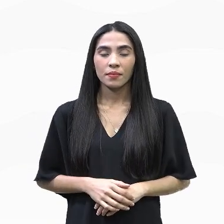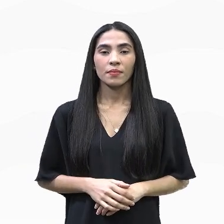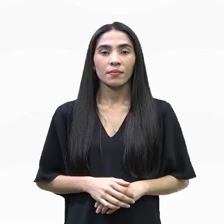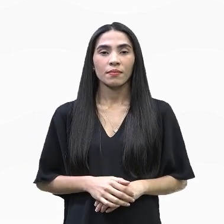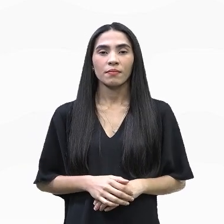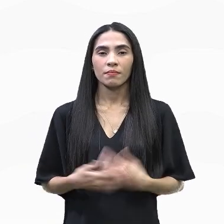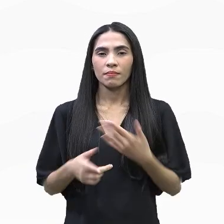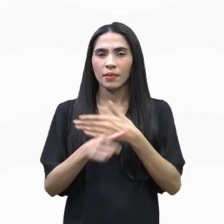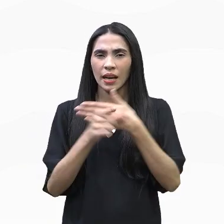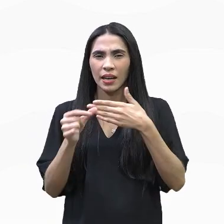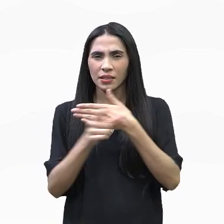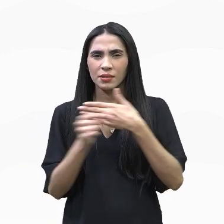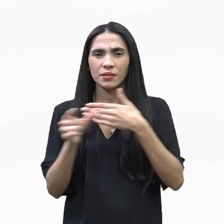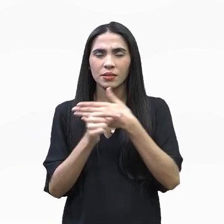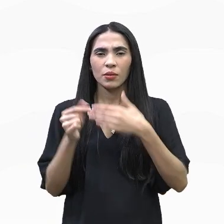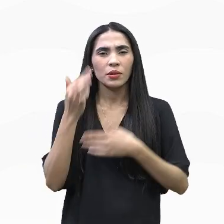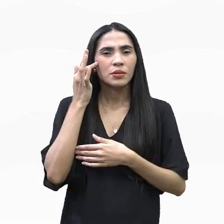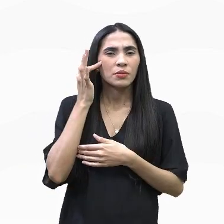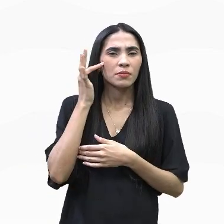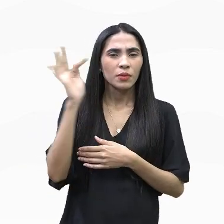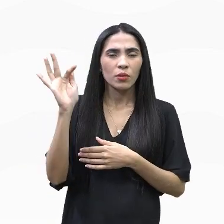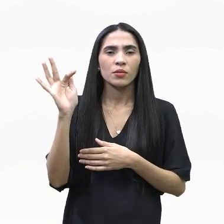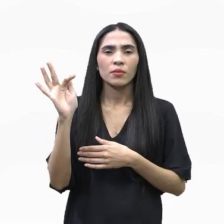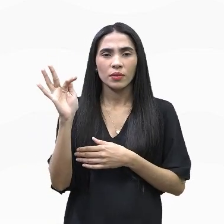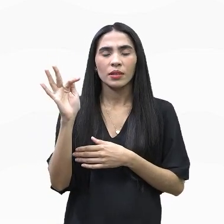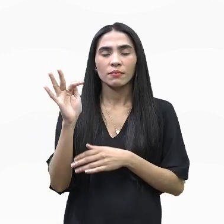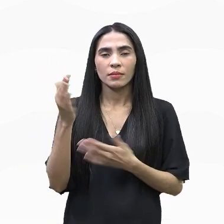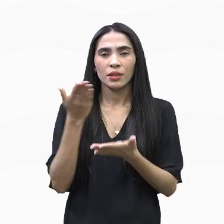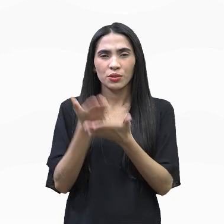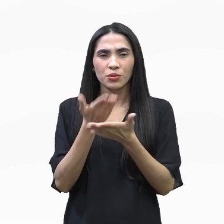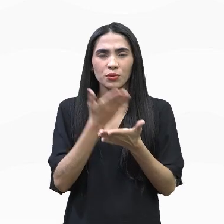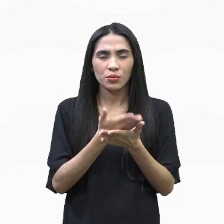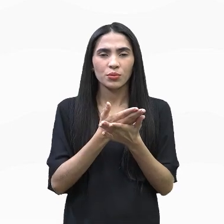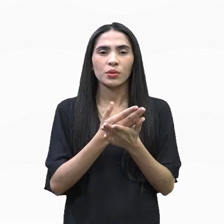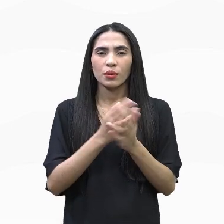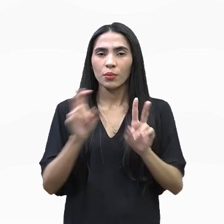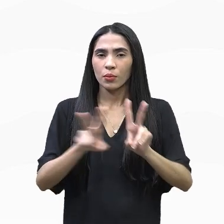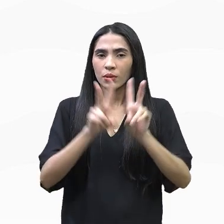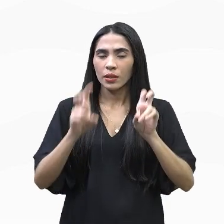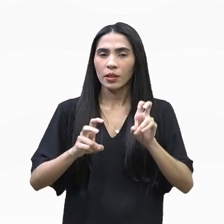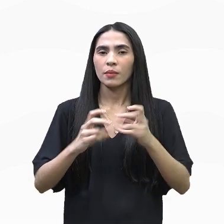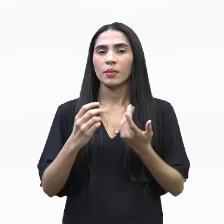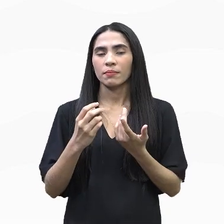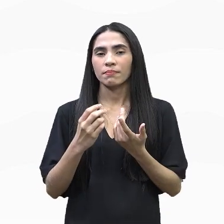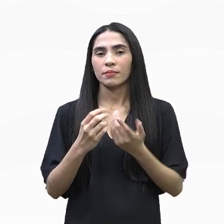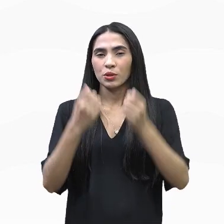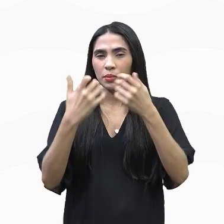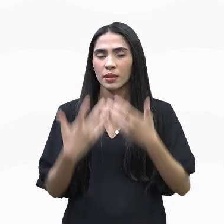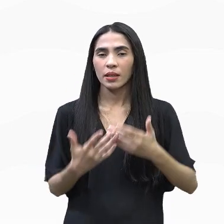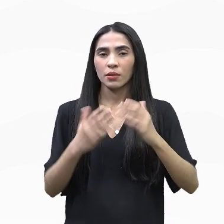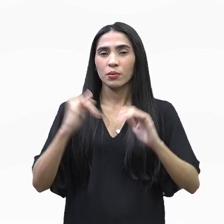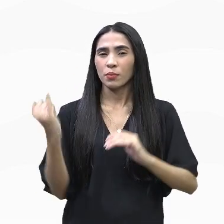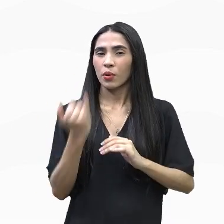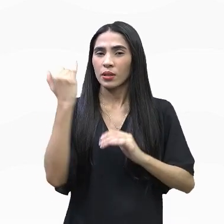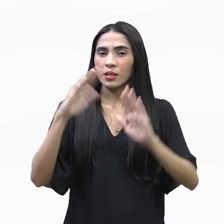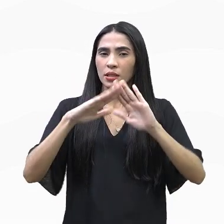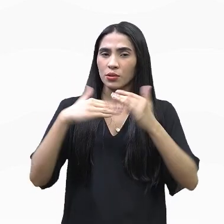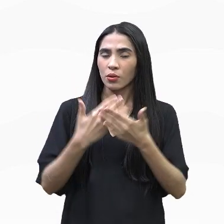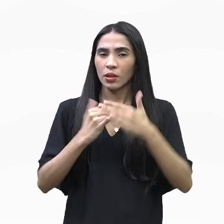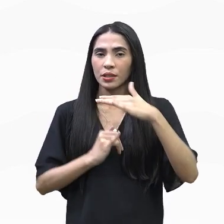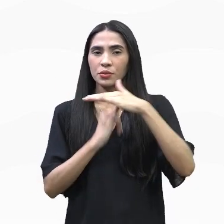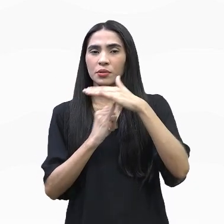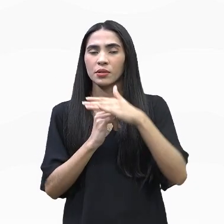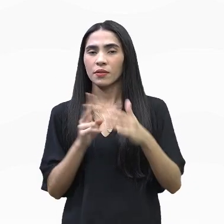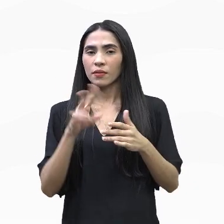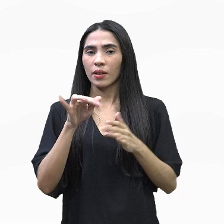filósofos vão trabalhar bem esse tema aí para nós, falando dessa importância da escola como uma instituição que vai